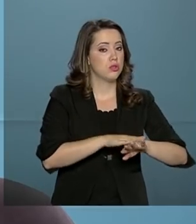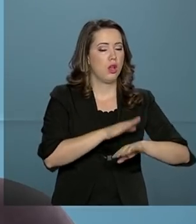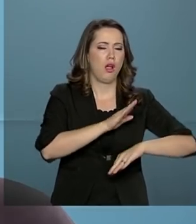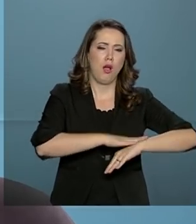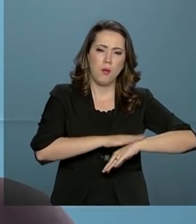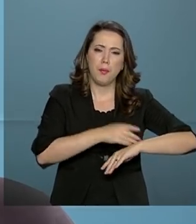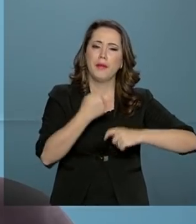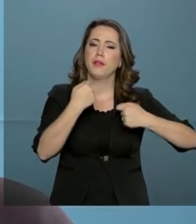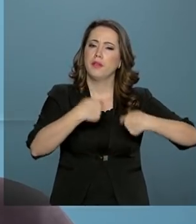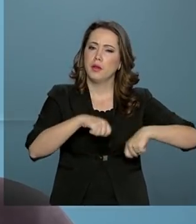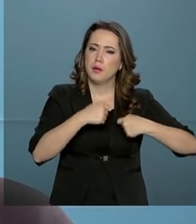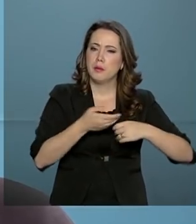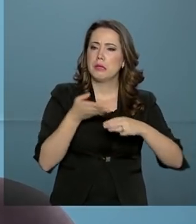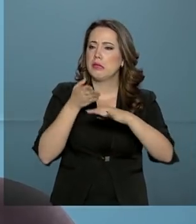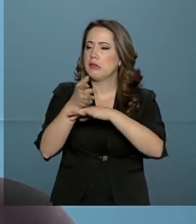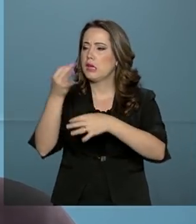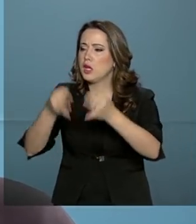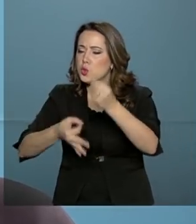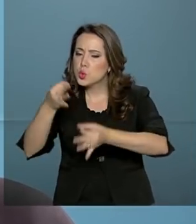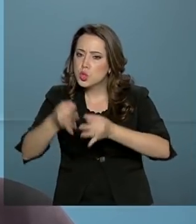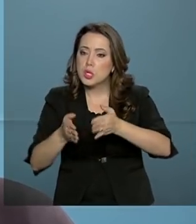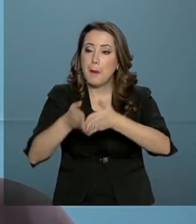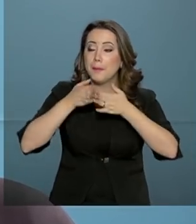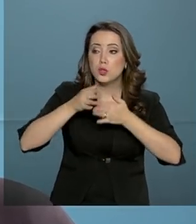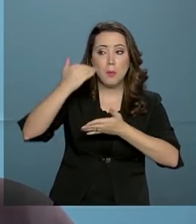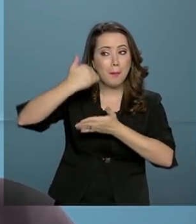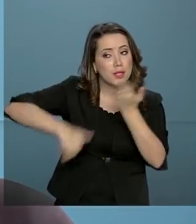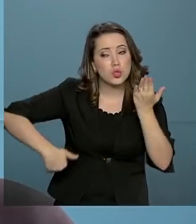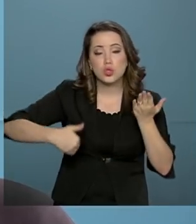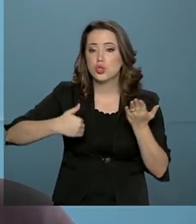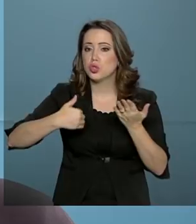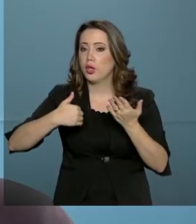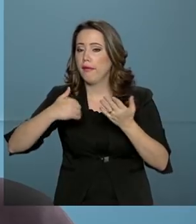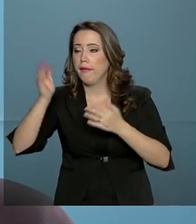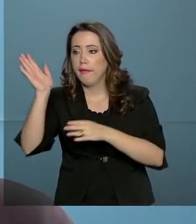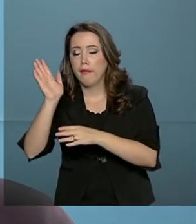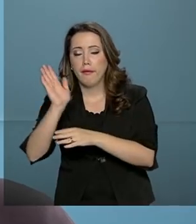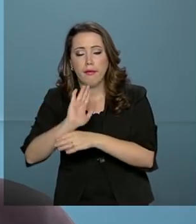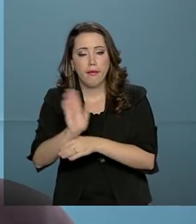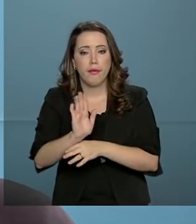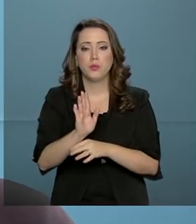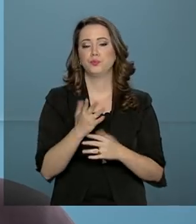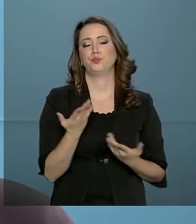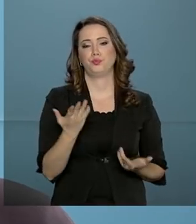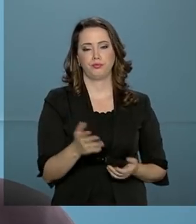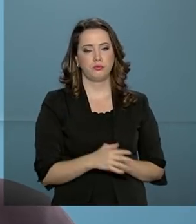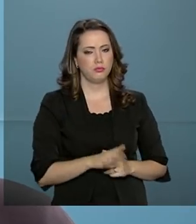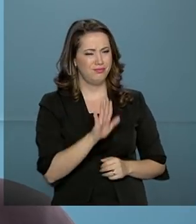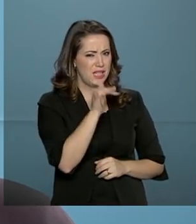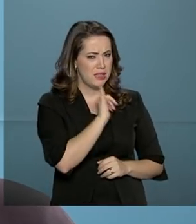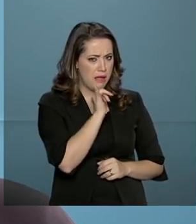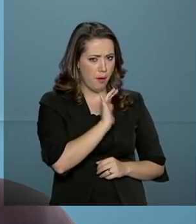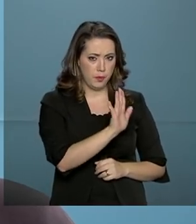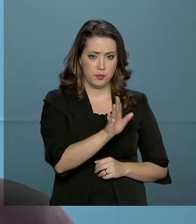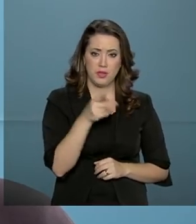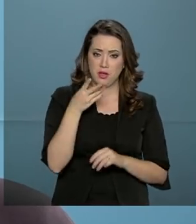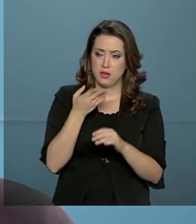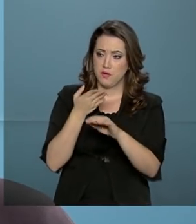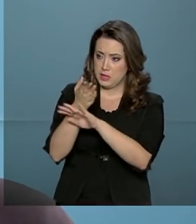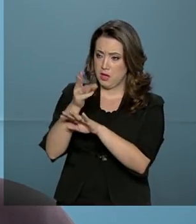tivermos que até ajuizar e pedir para eles retirarem algumas imagens do ar. Por exemplo, se você entrar agora no